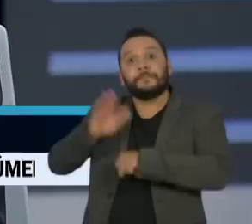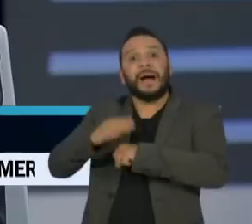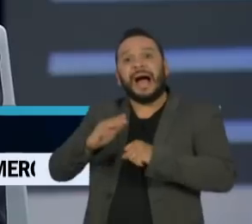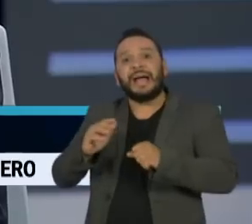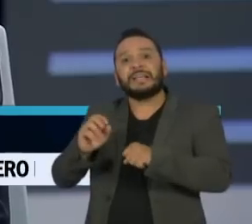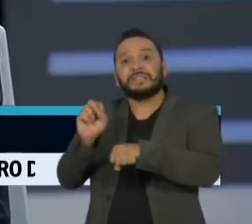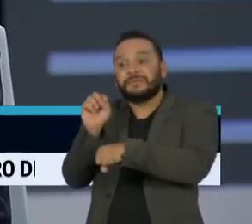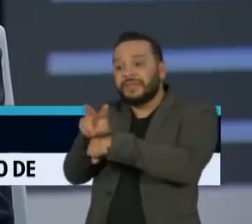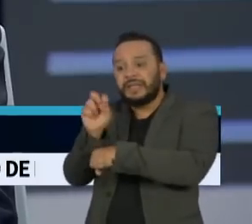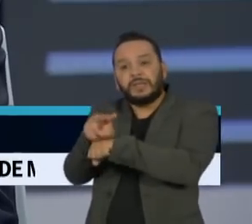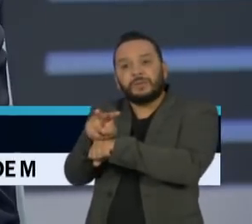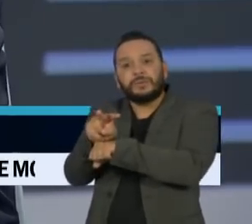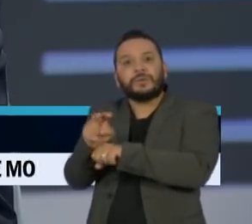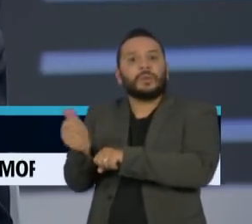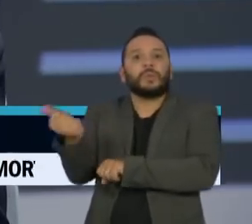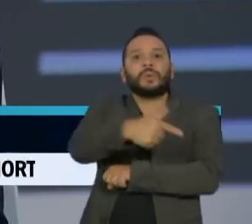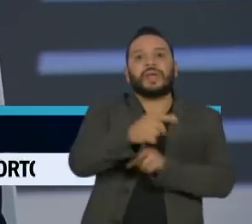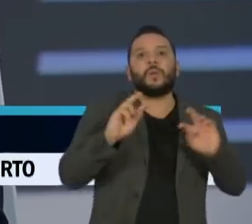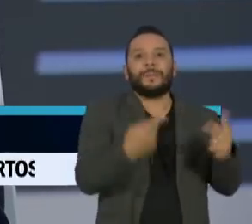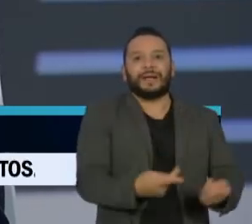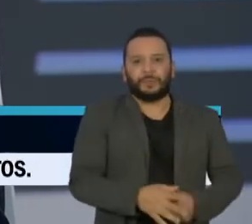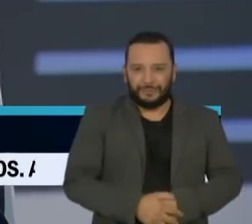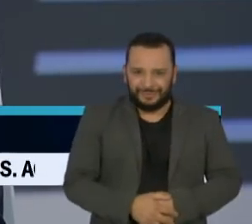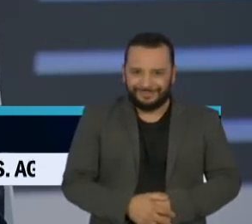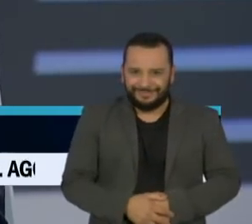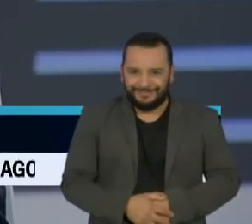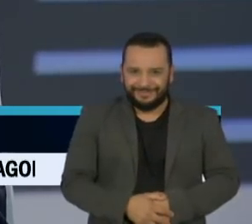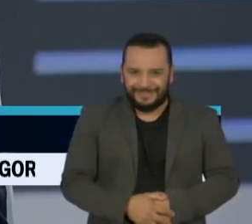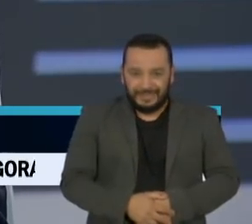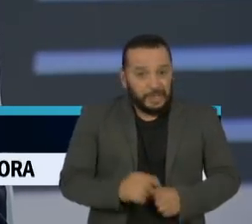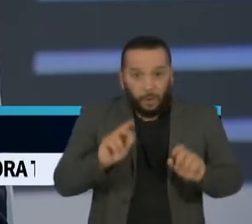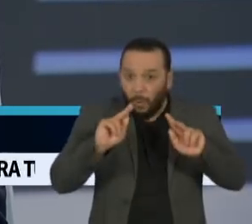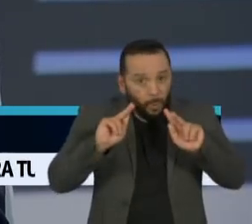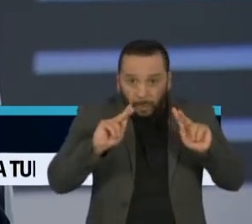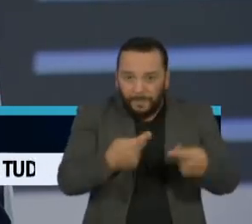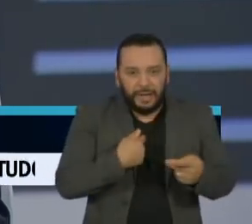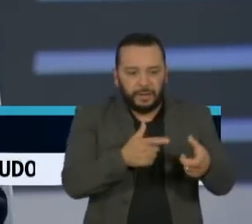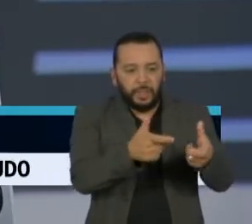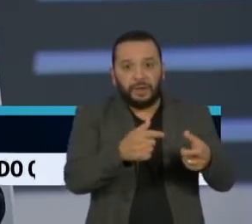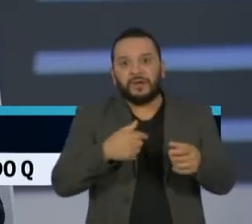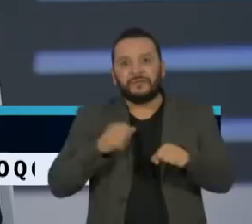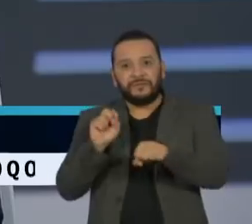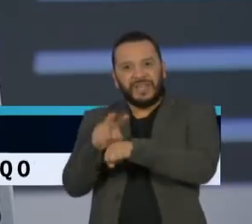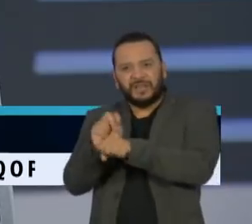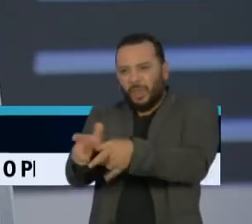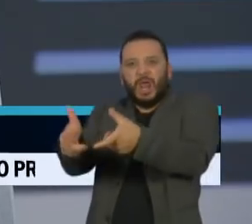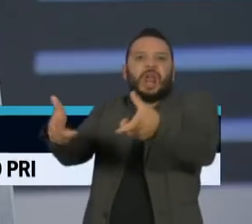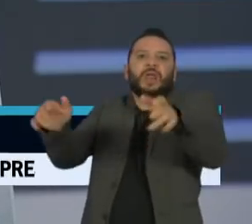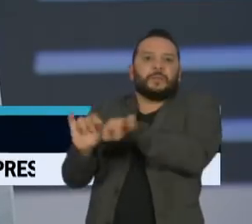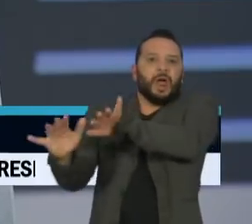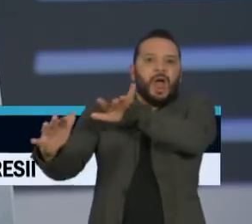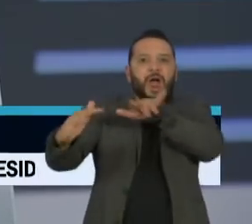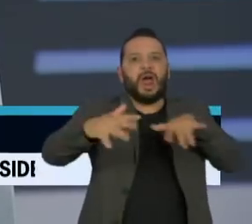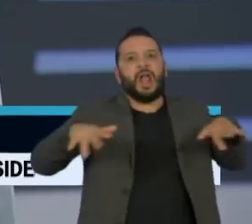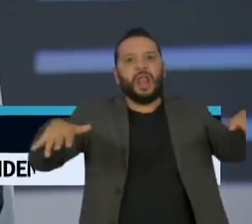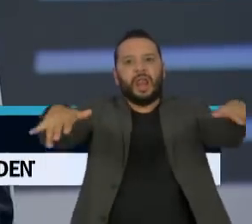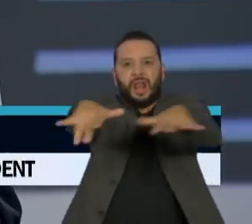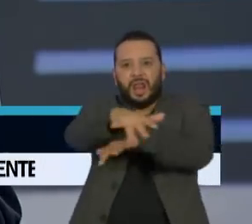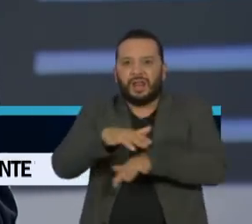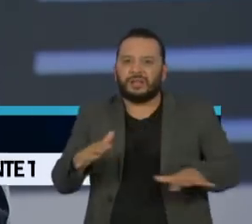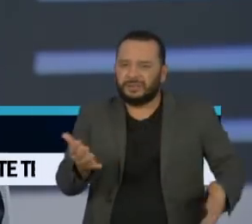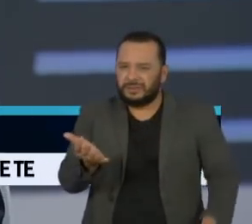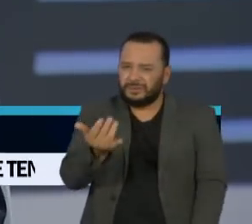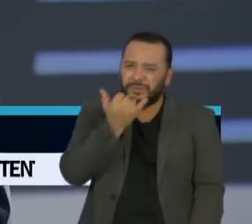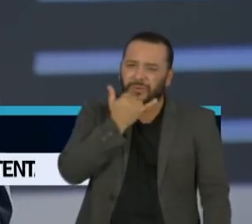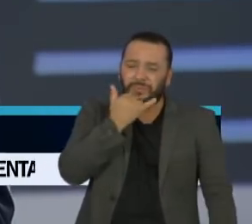transferir. Então é por isso que inibir a mobilidade tem sentido, mas não da forma como foi executado. Veja,